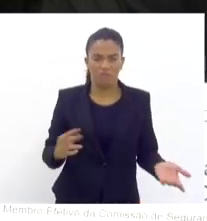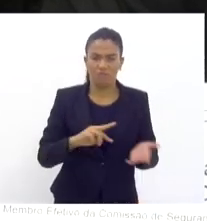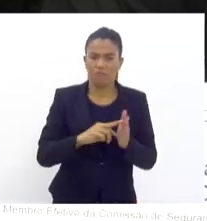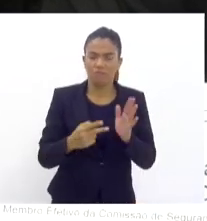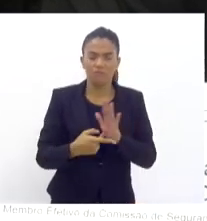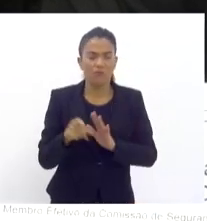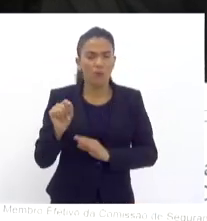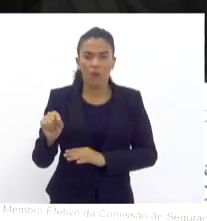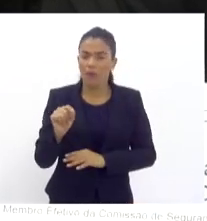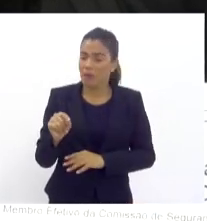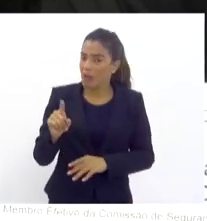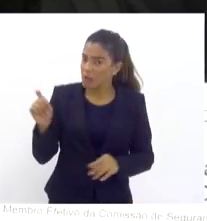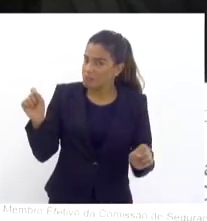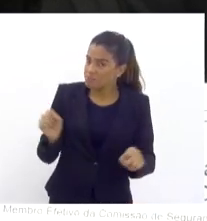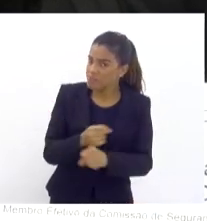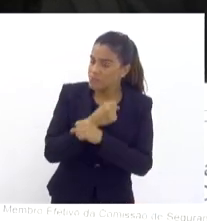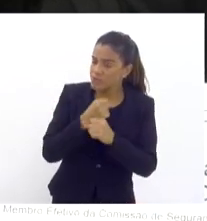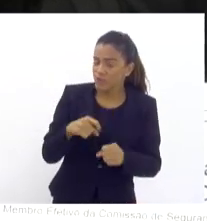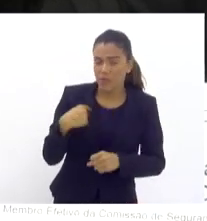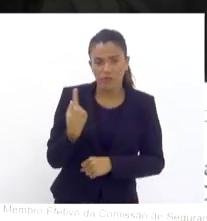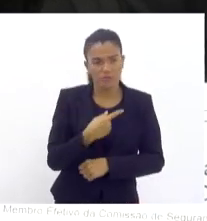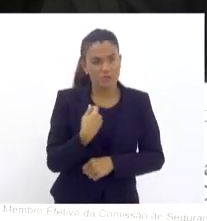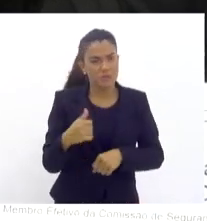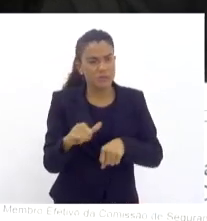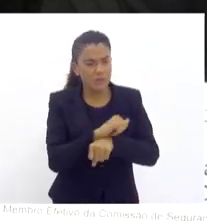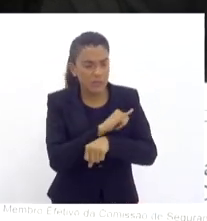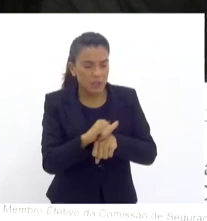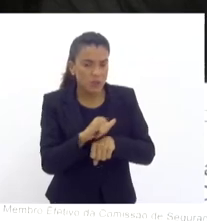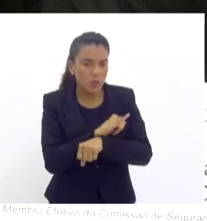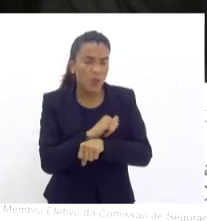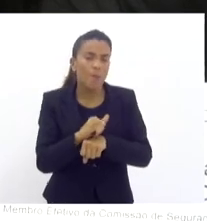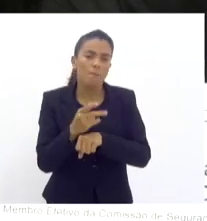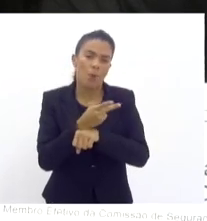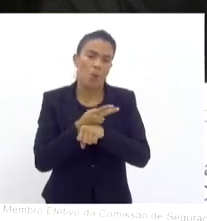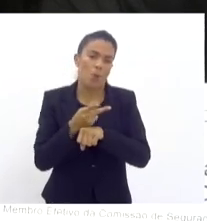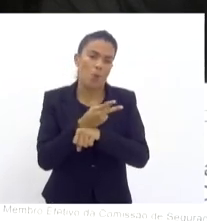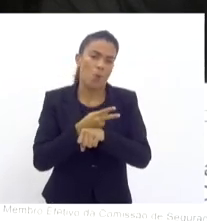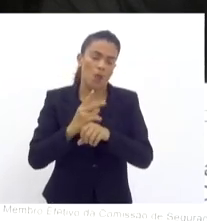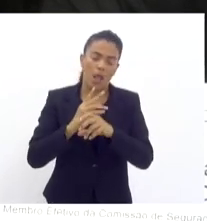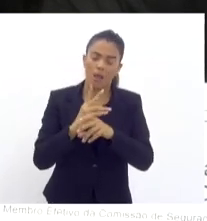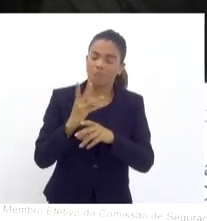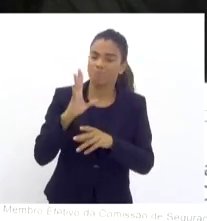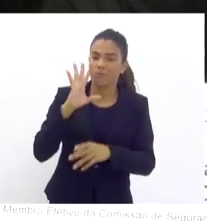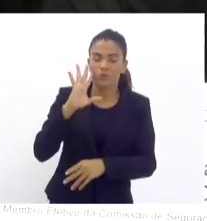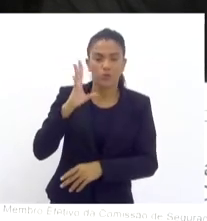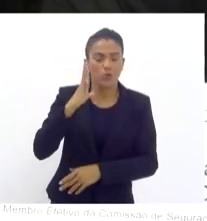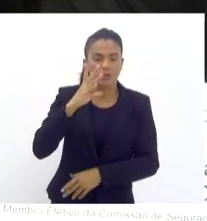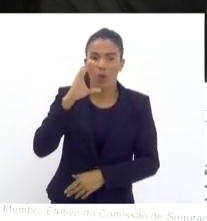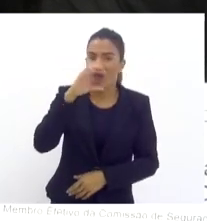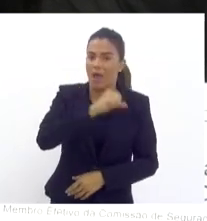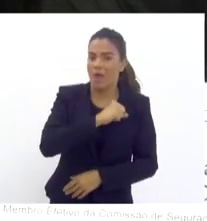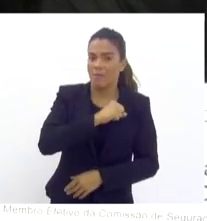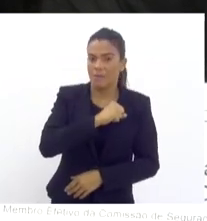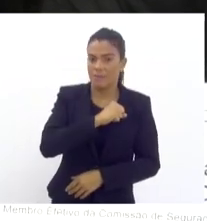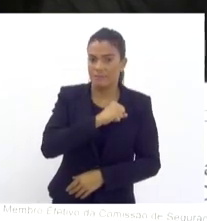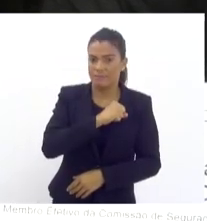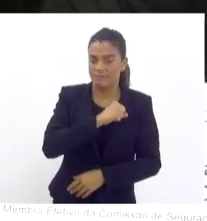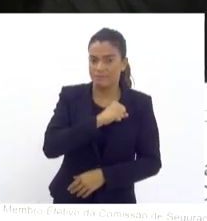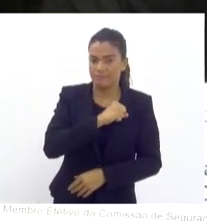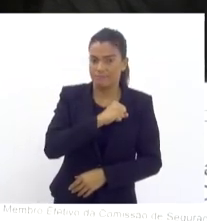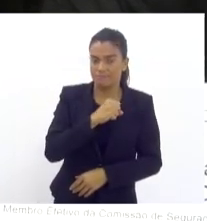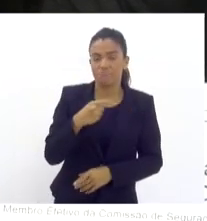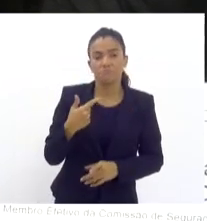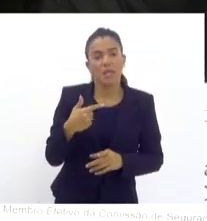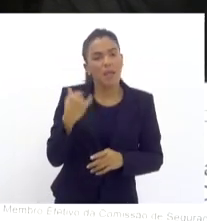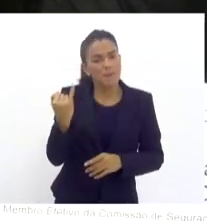insustentável, e a gente precisa encontrar juntos uma saída imediata, deputada Ordem Amor, e isso é importante com os